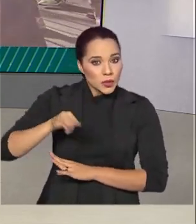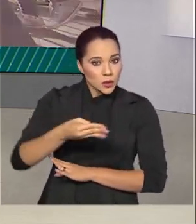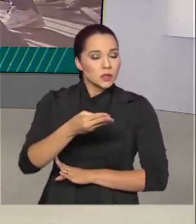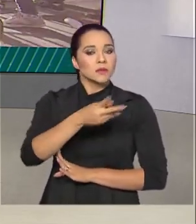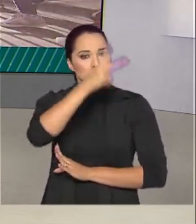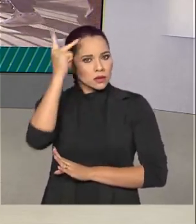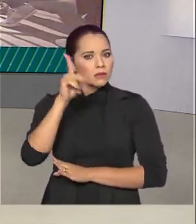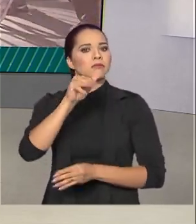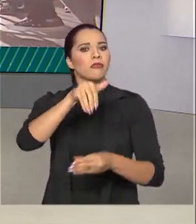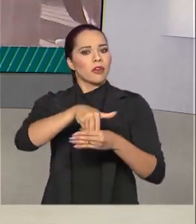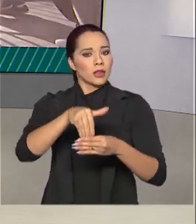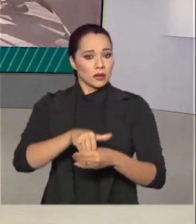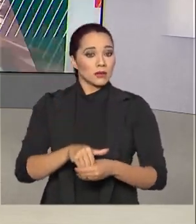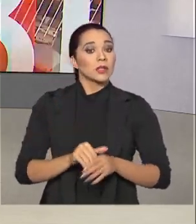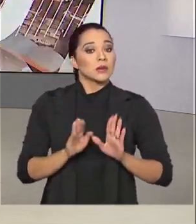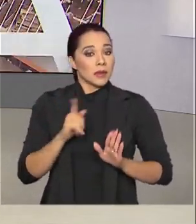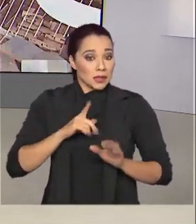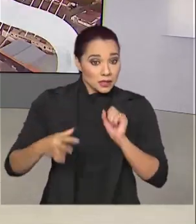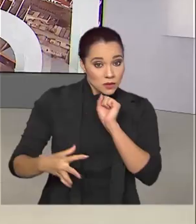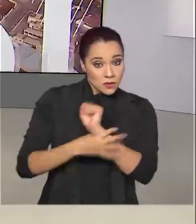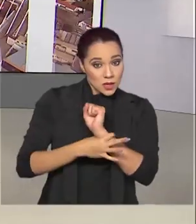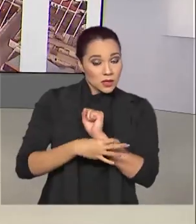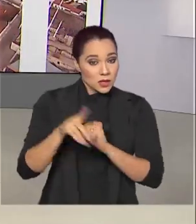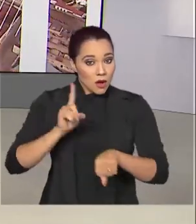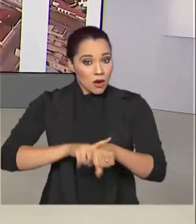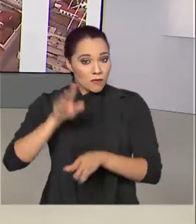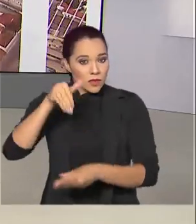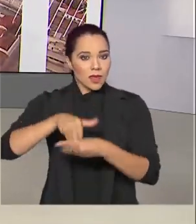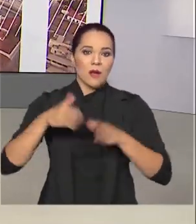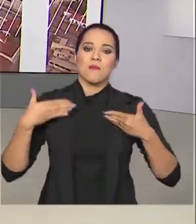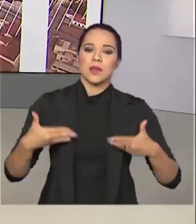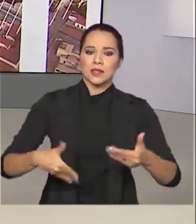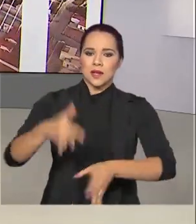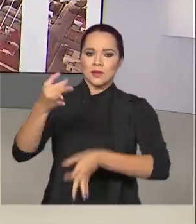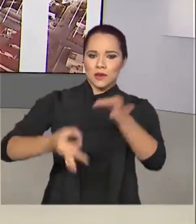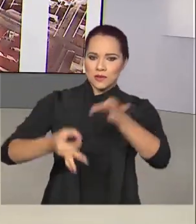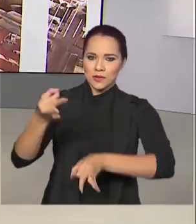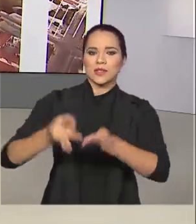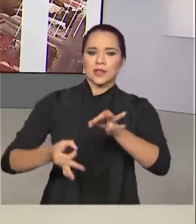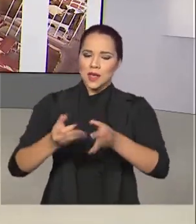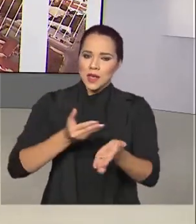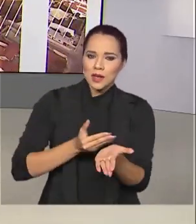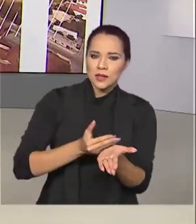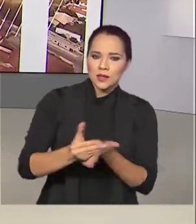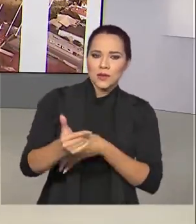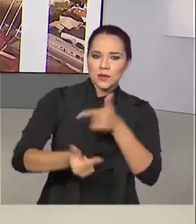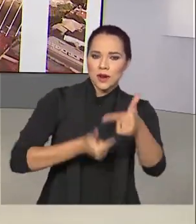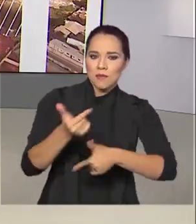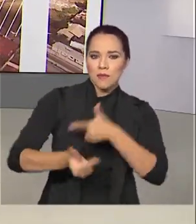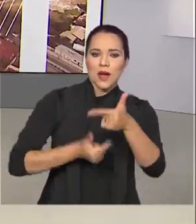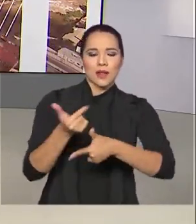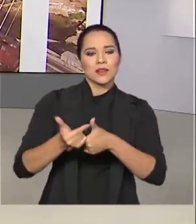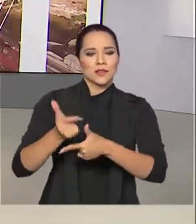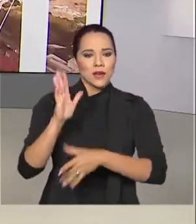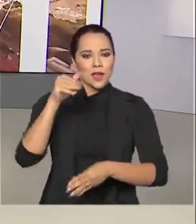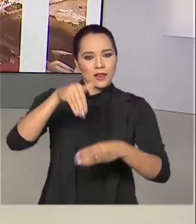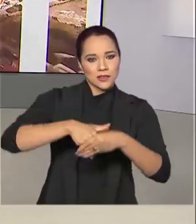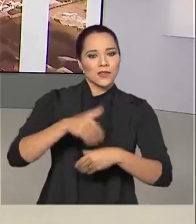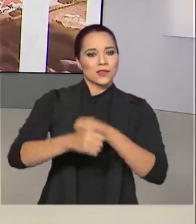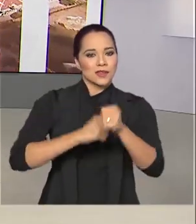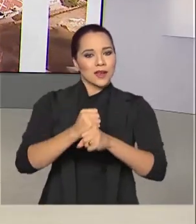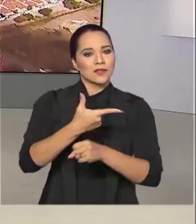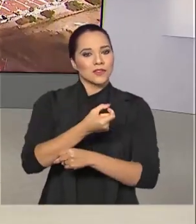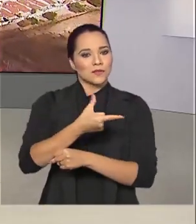votar. E para garantir a segurança da votação, o Ministério da Justiça deu início à Operação Integrada Eleições